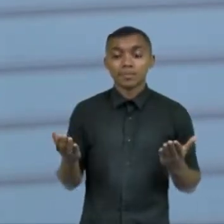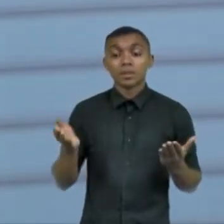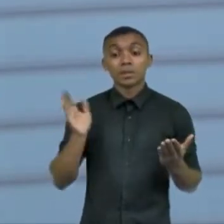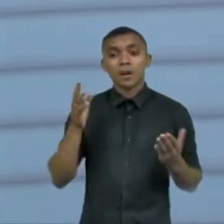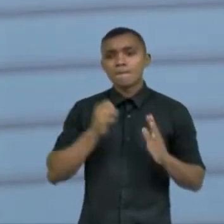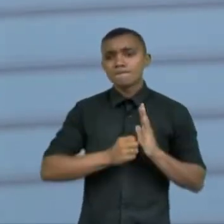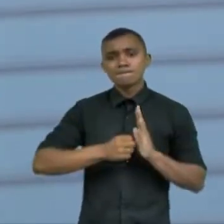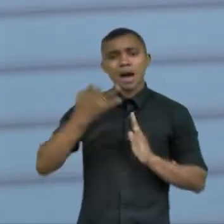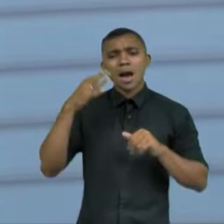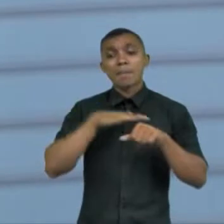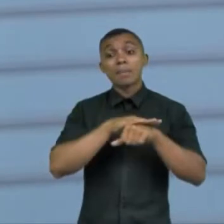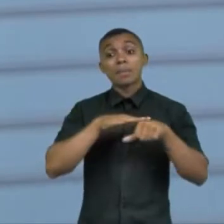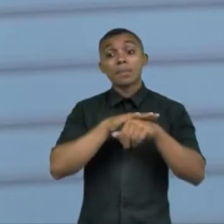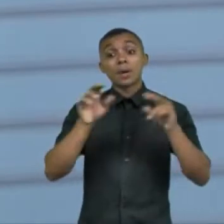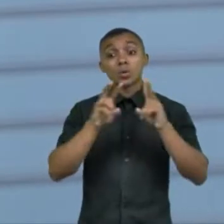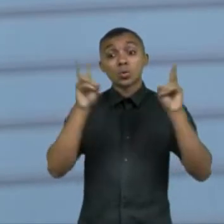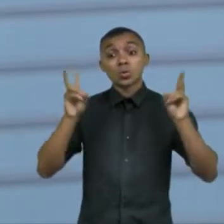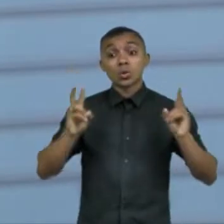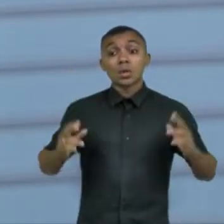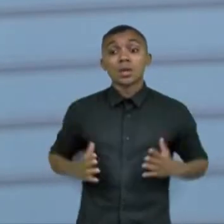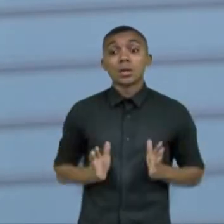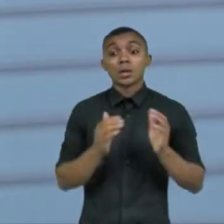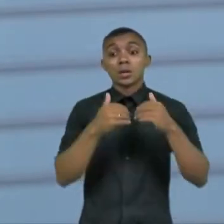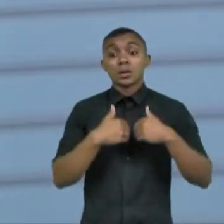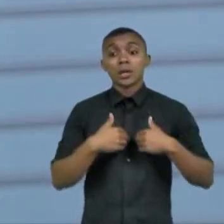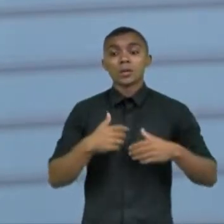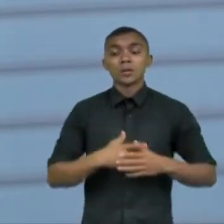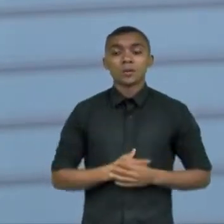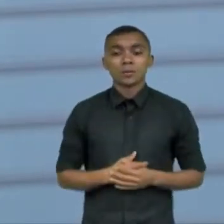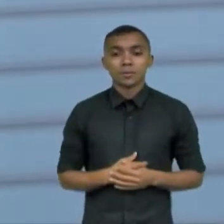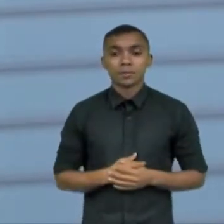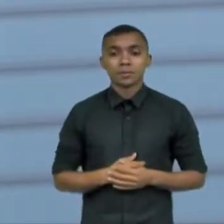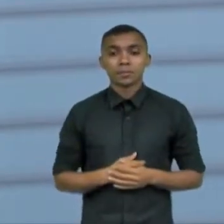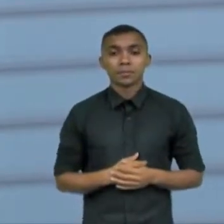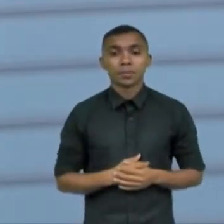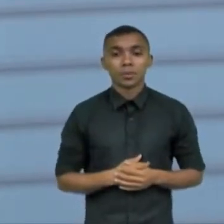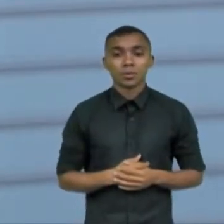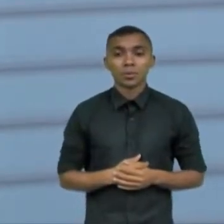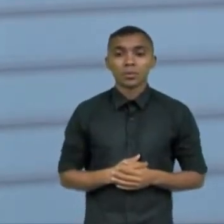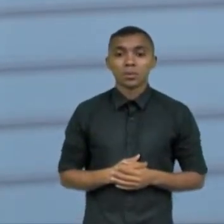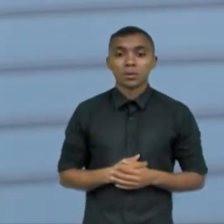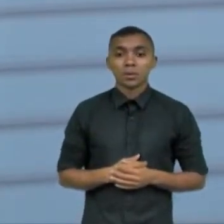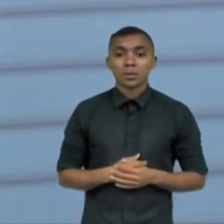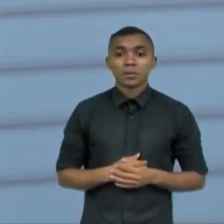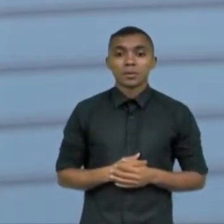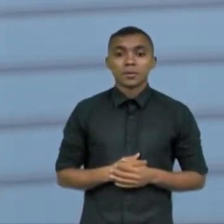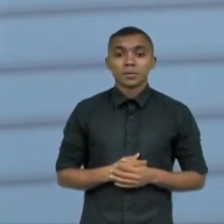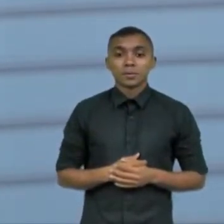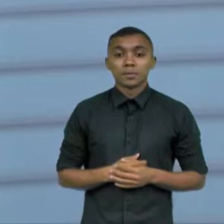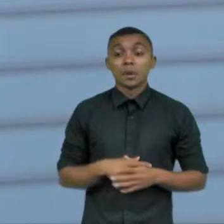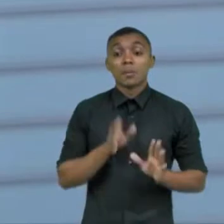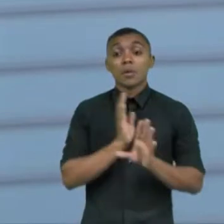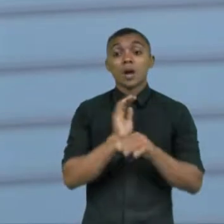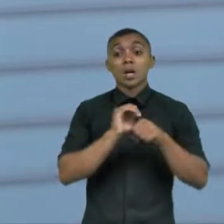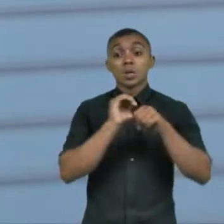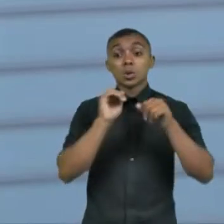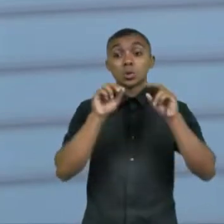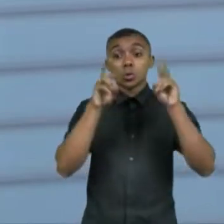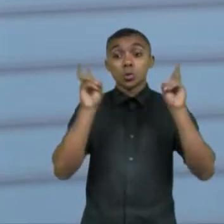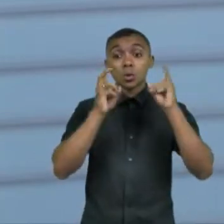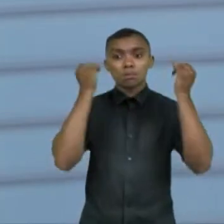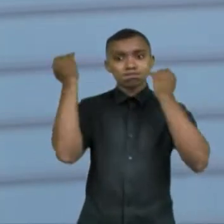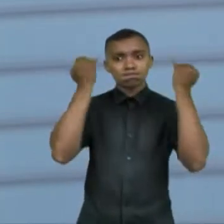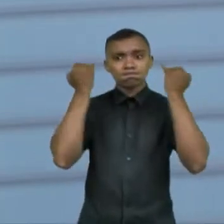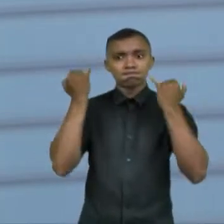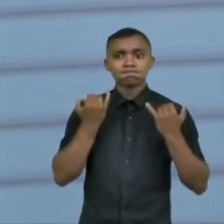muito sobre o autismo e é muito importante a gente difundir ainda mais as informações que muitas